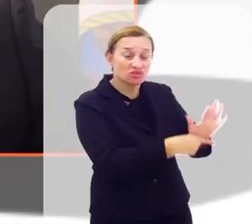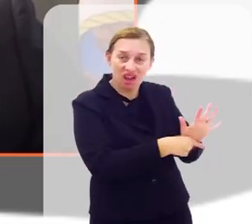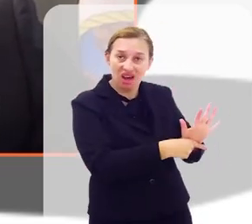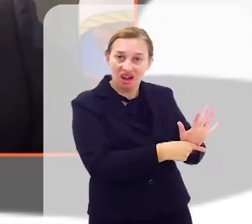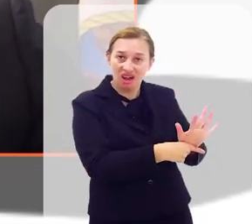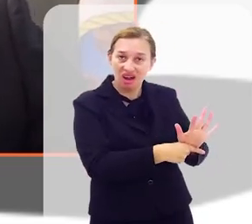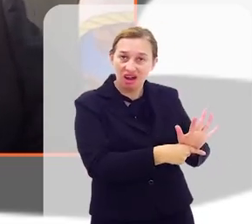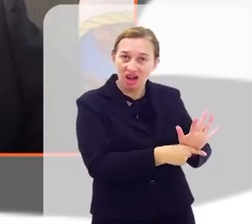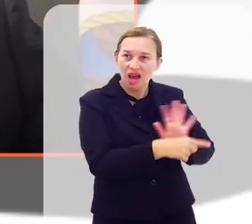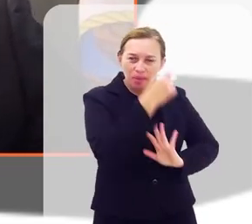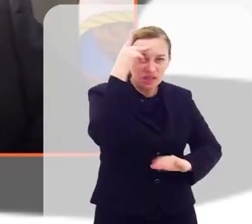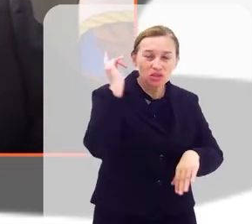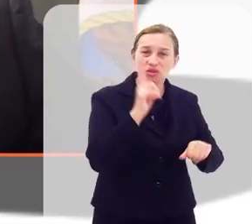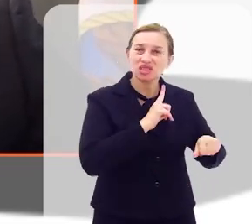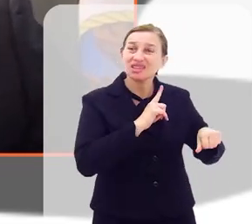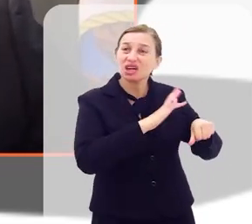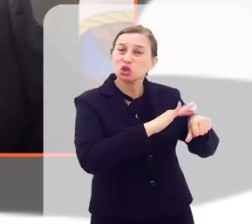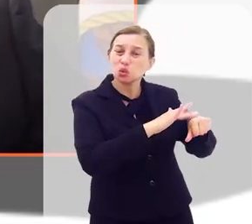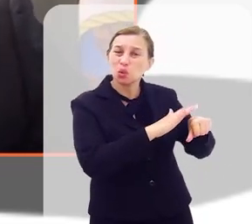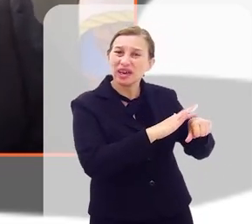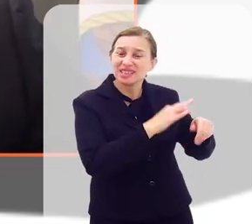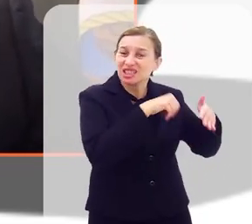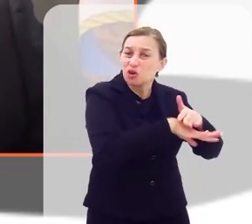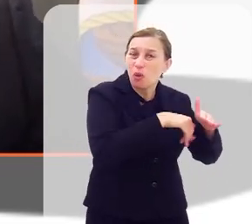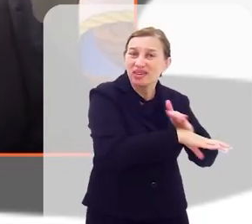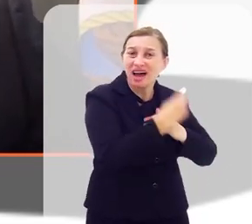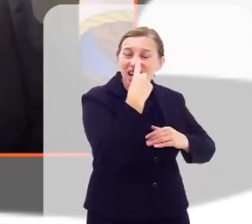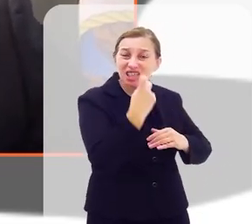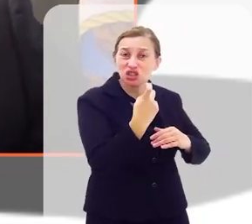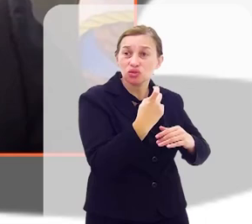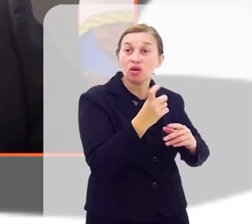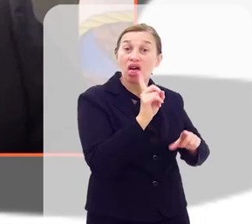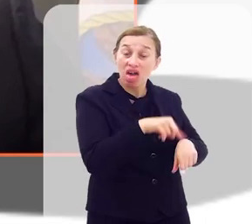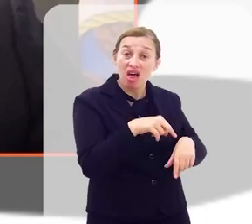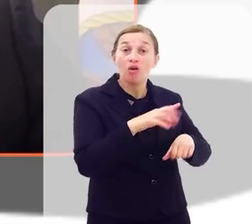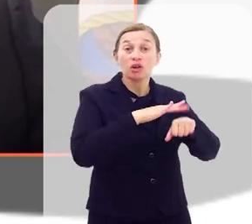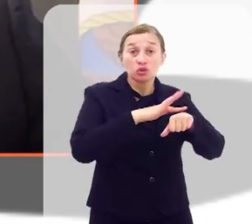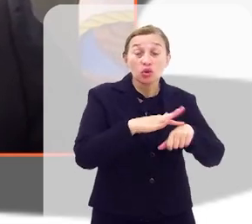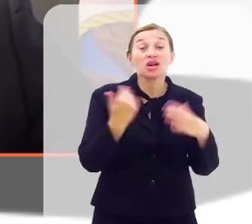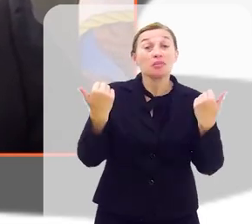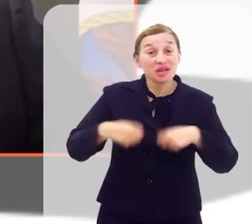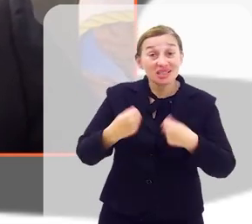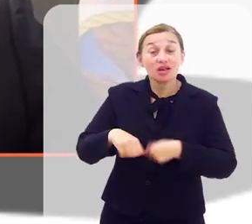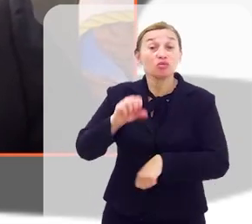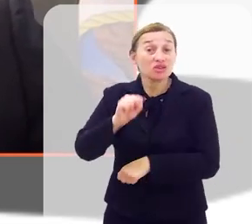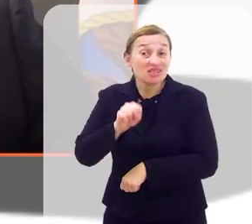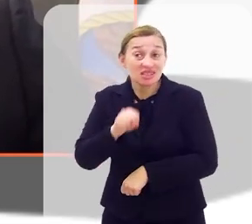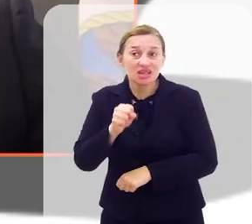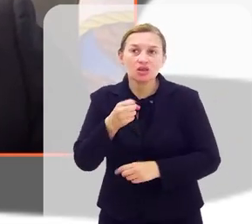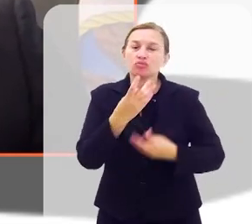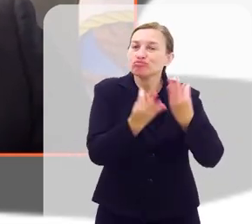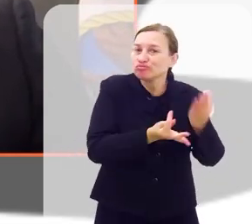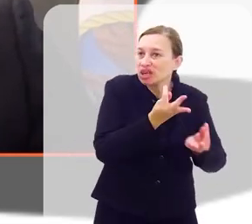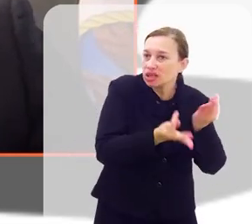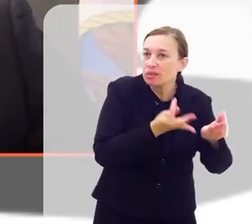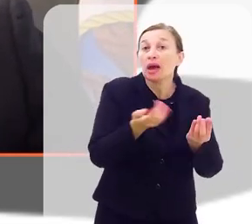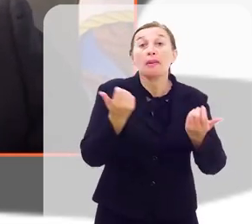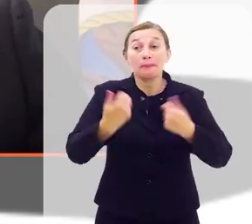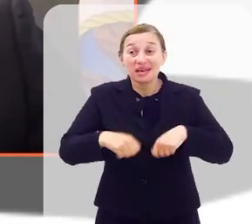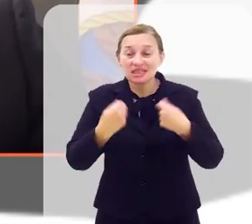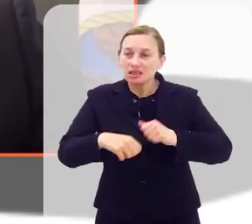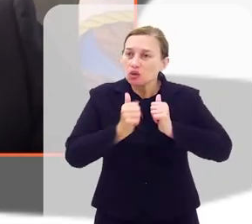forma humanizar essas pessoas. Isso é uma doença. Então, precisamos sim de um tratamento,